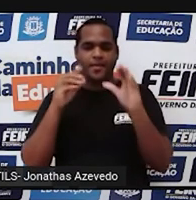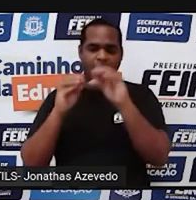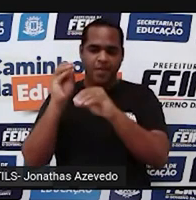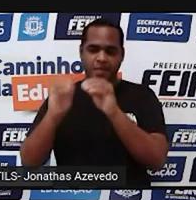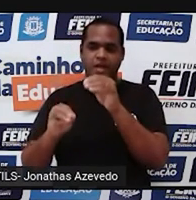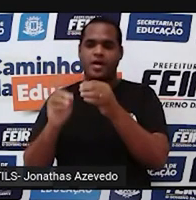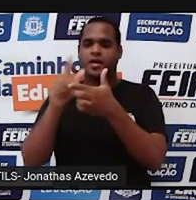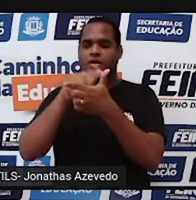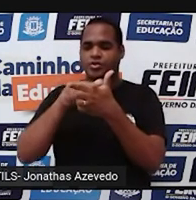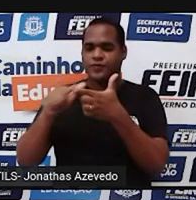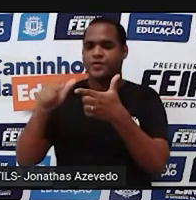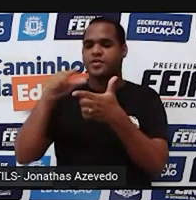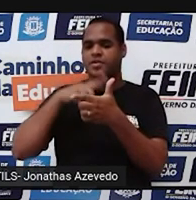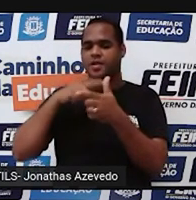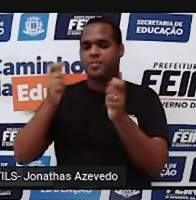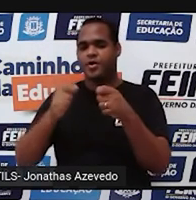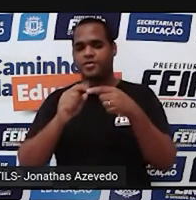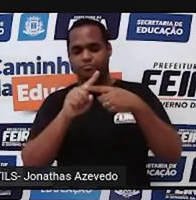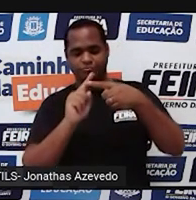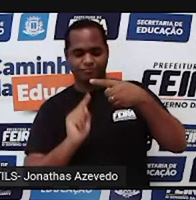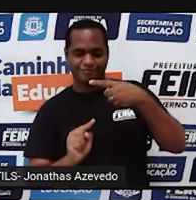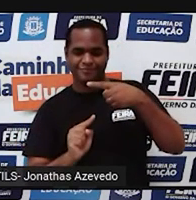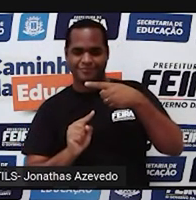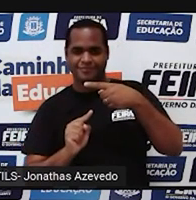dividir pelo denominador.